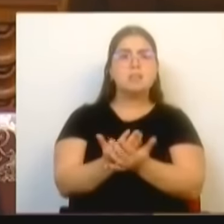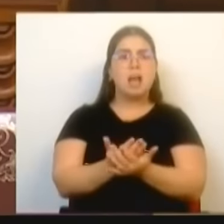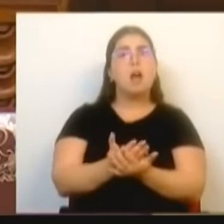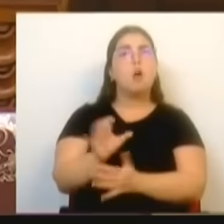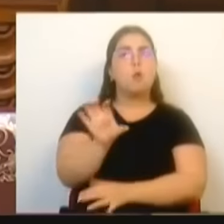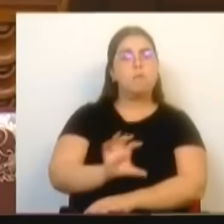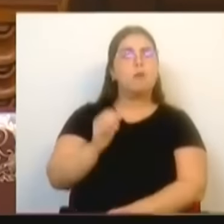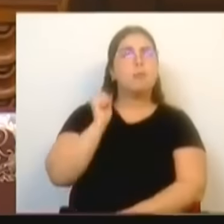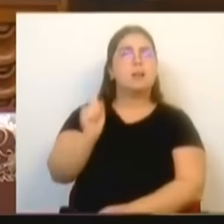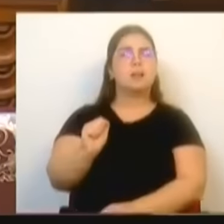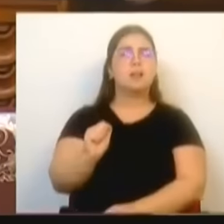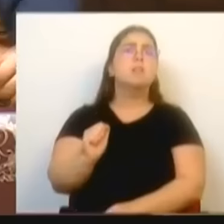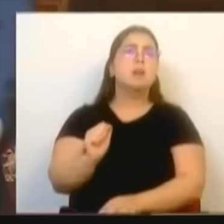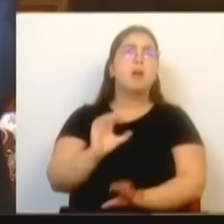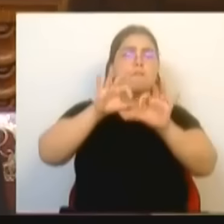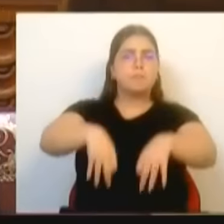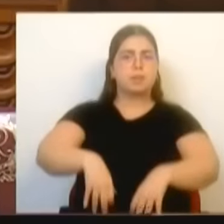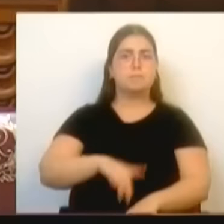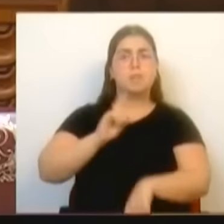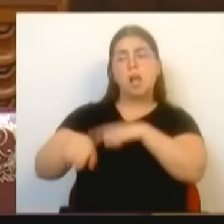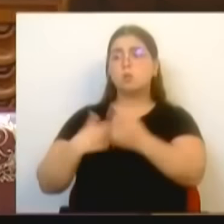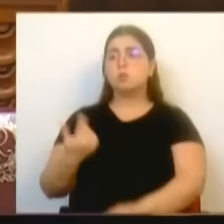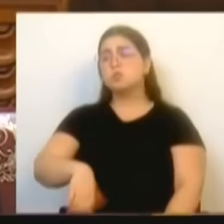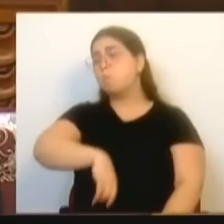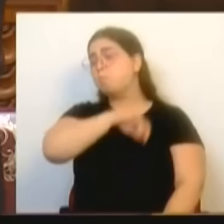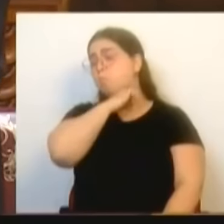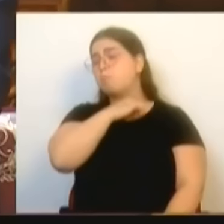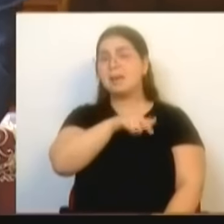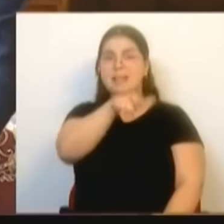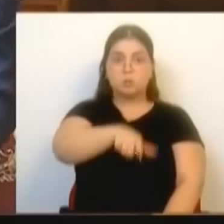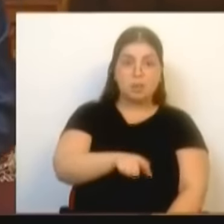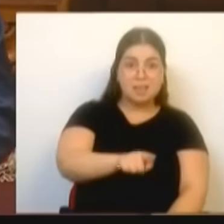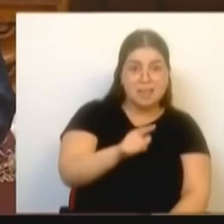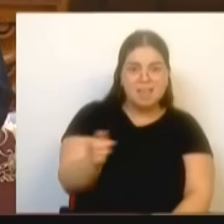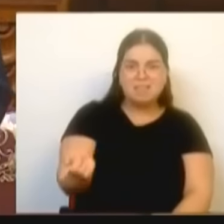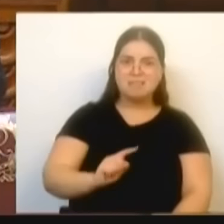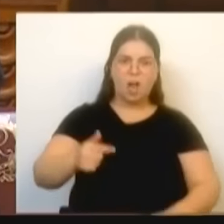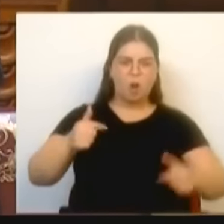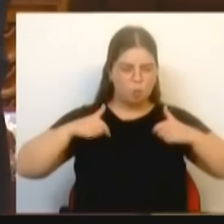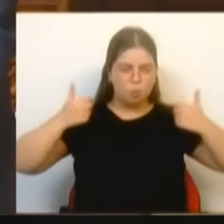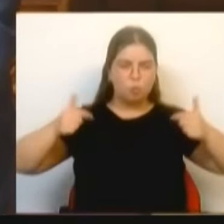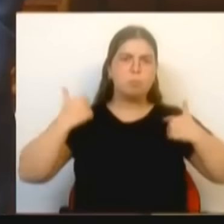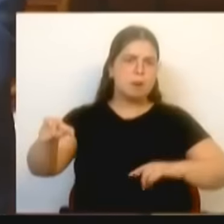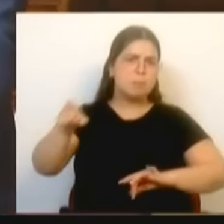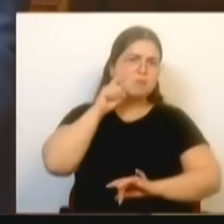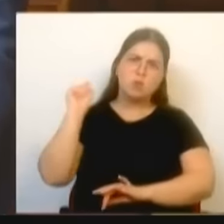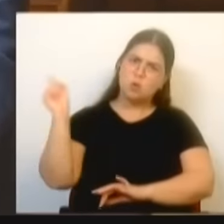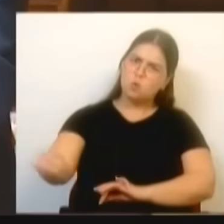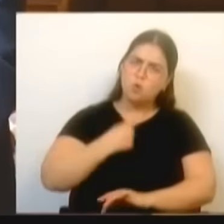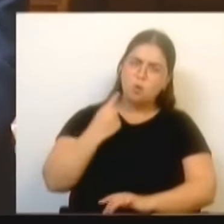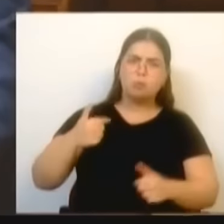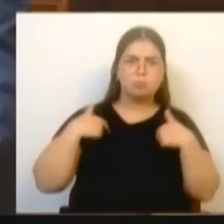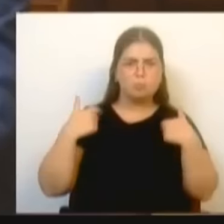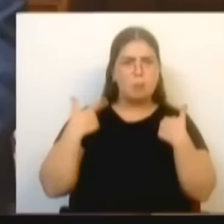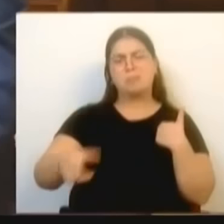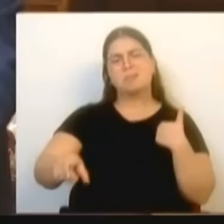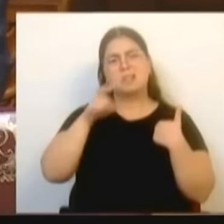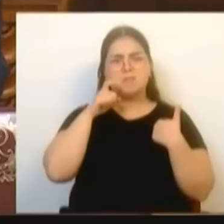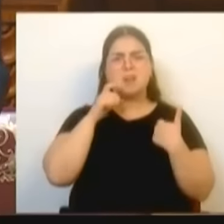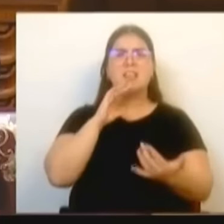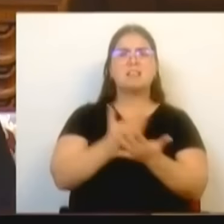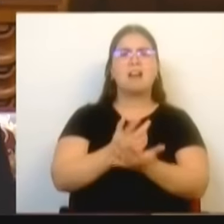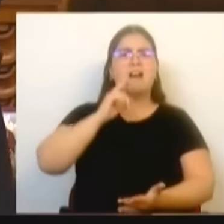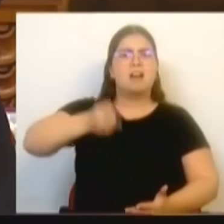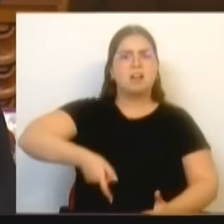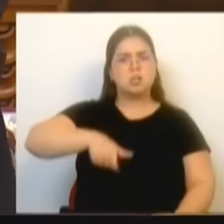muitos outros, se calhar, olhariam para o lado. Este não. Este deu o corpo às balas. Este deu o corpo à definição do que é